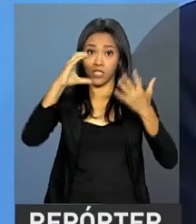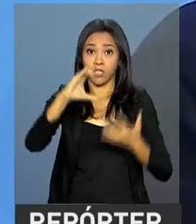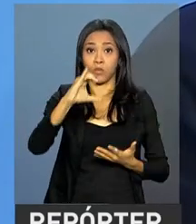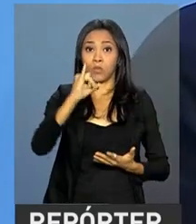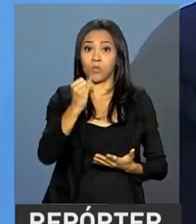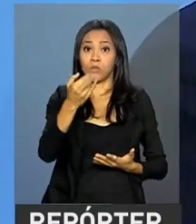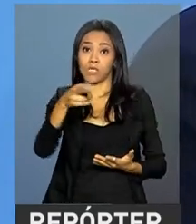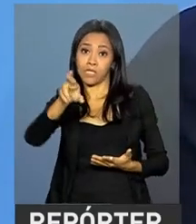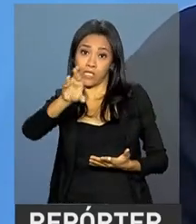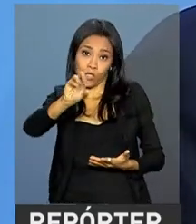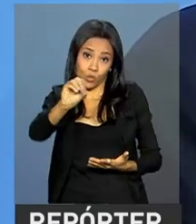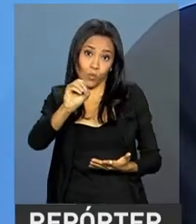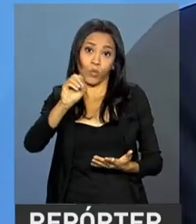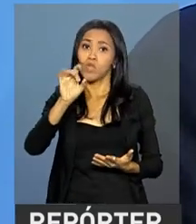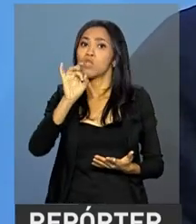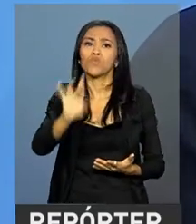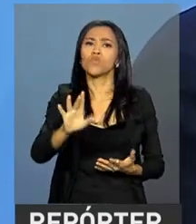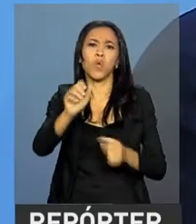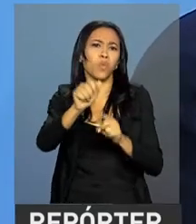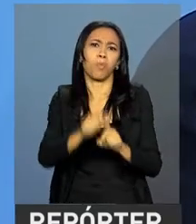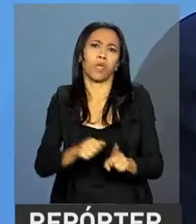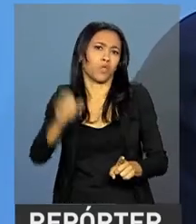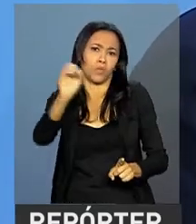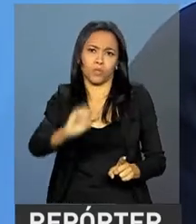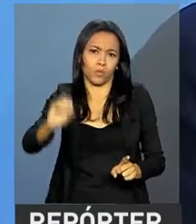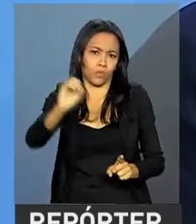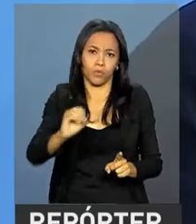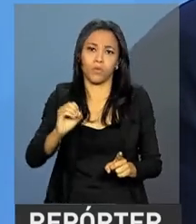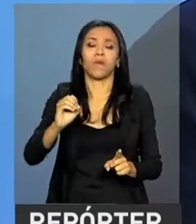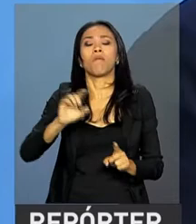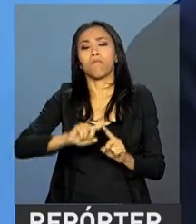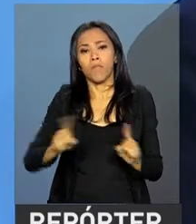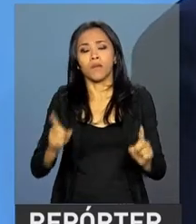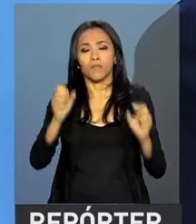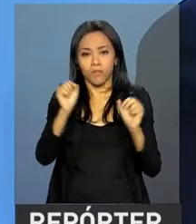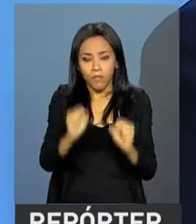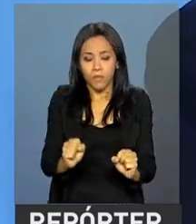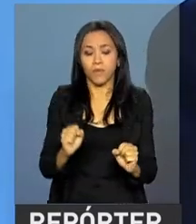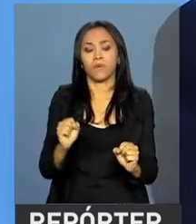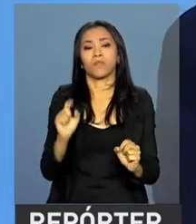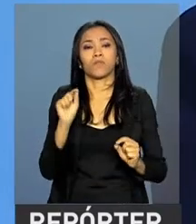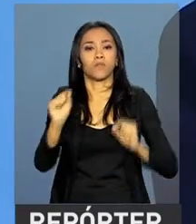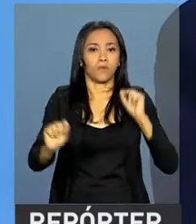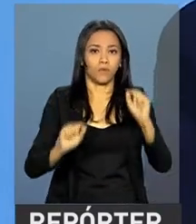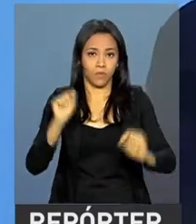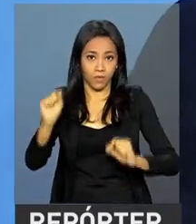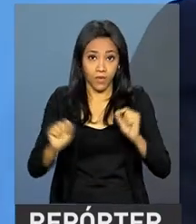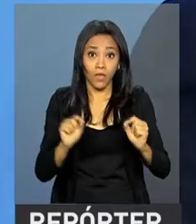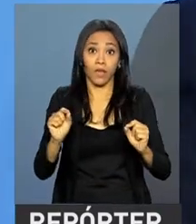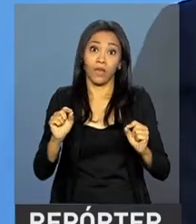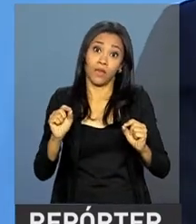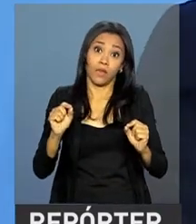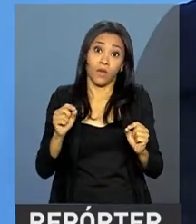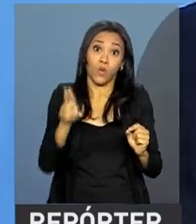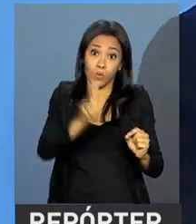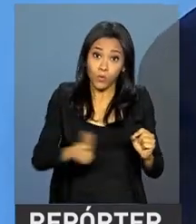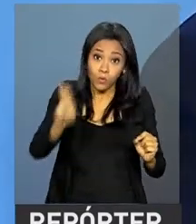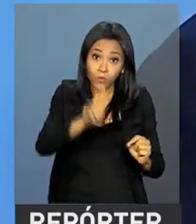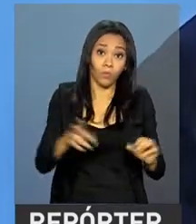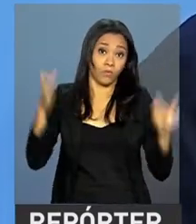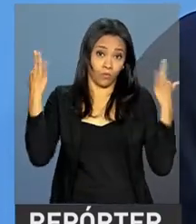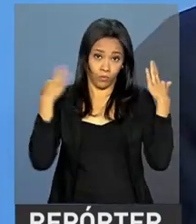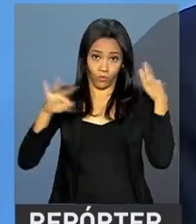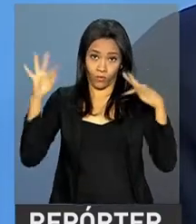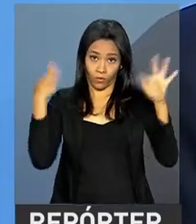resumam apenas a outubro, mas que possamos transformar, inclusive, através do turismo religioso, a